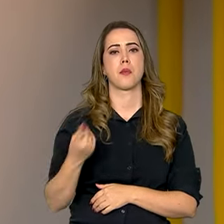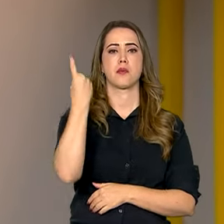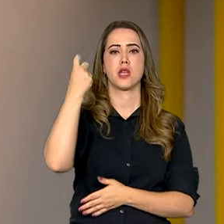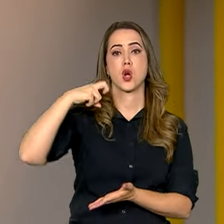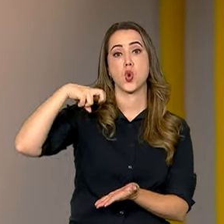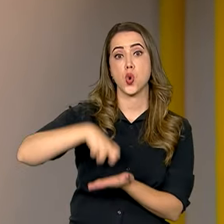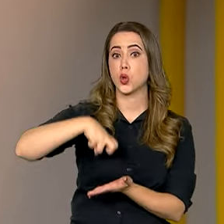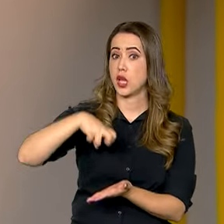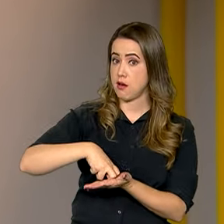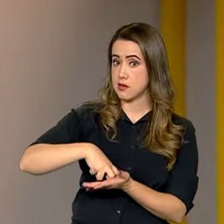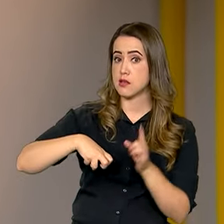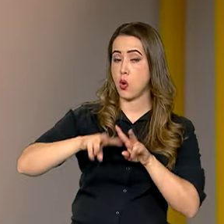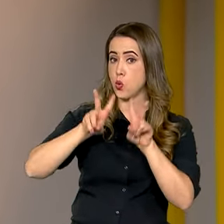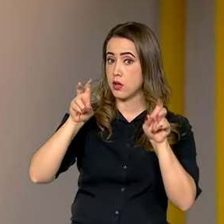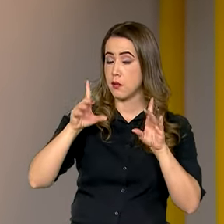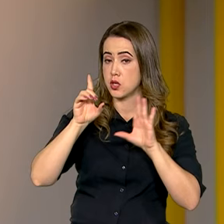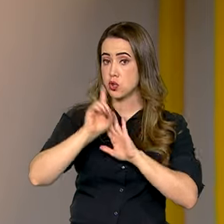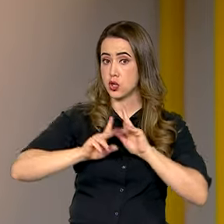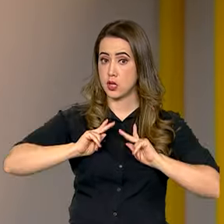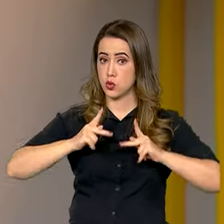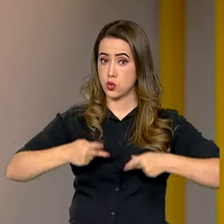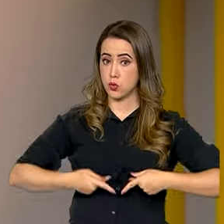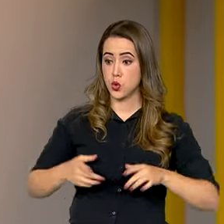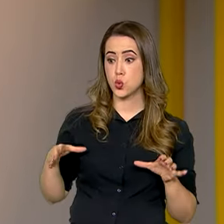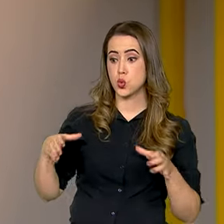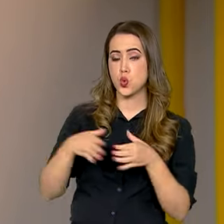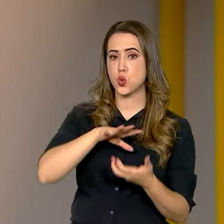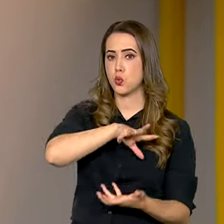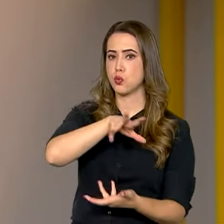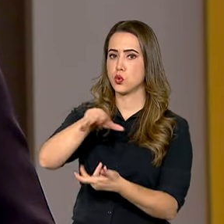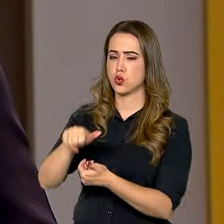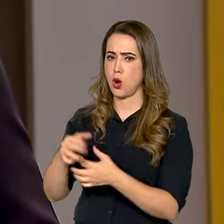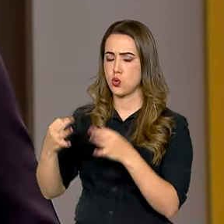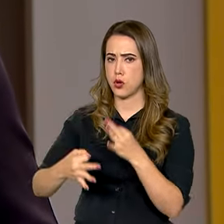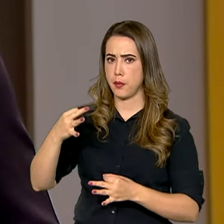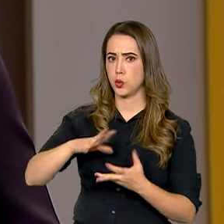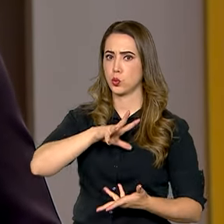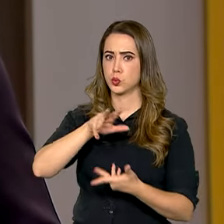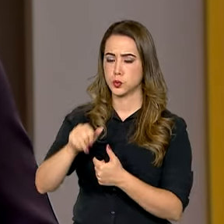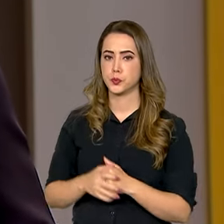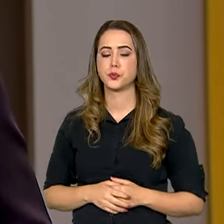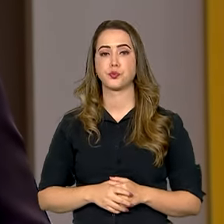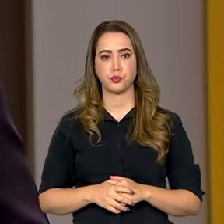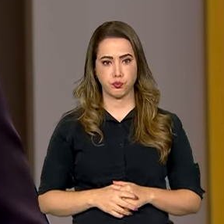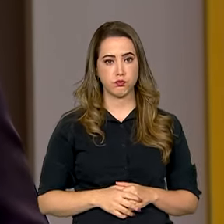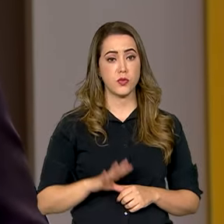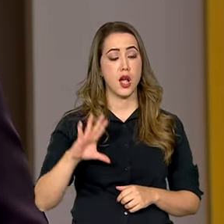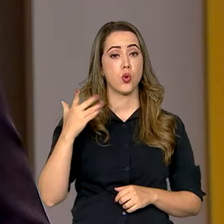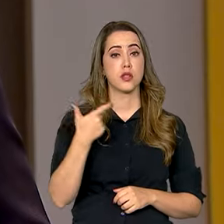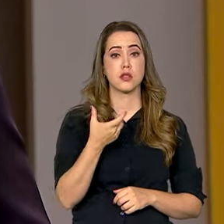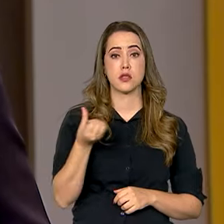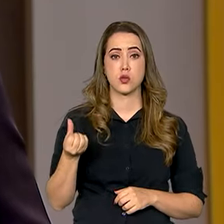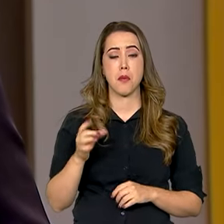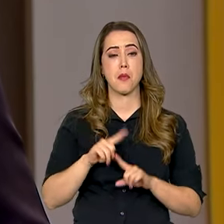primeira condenação em um caso envolvendo direitos humanos em uma corte internacional. O veredito aconteceu em 2006,